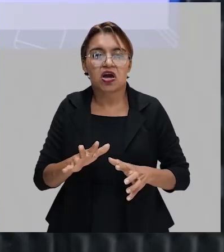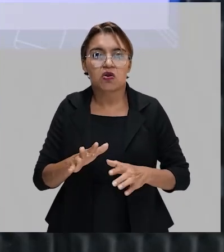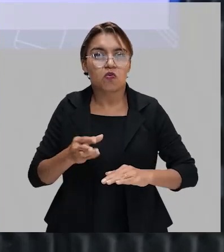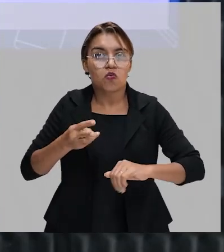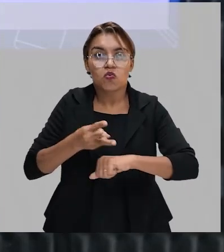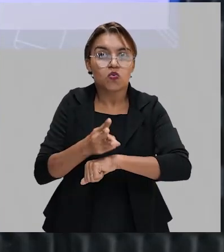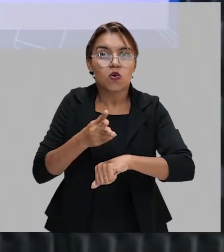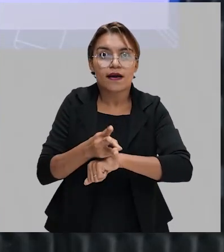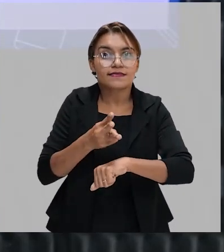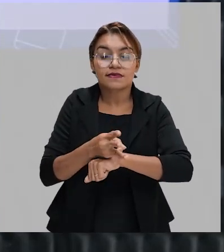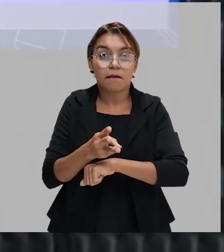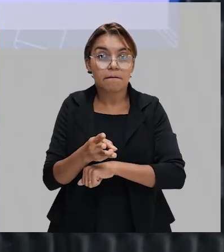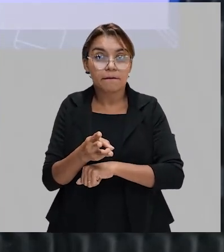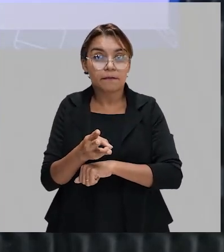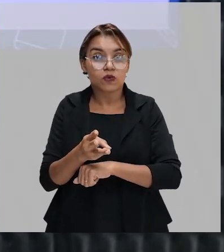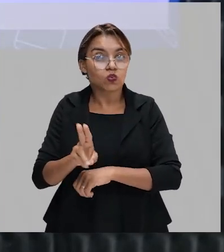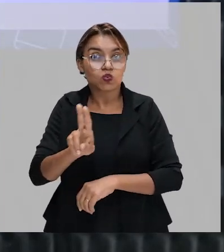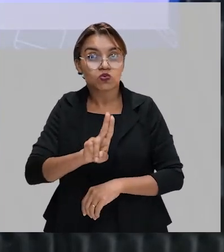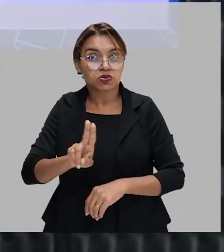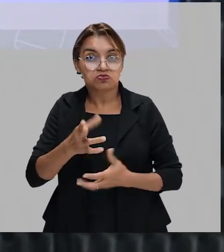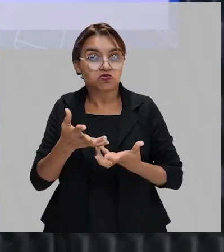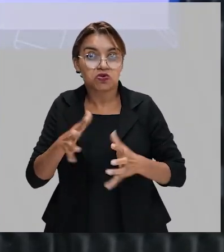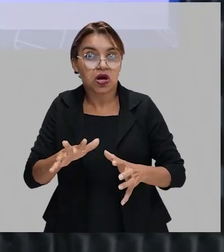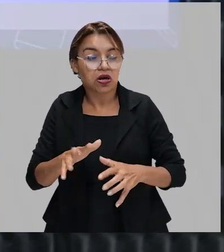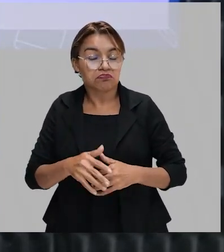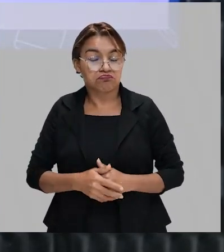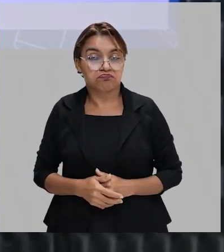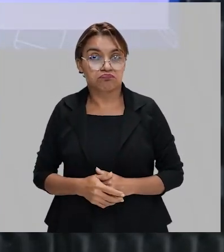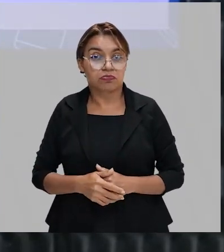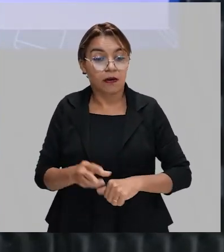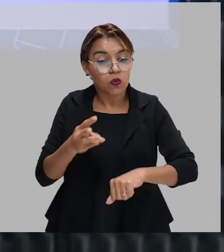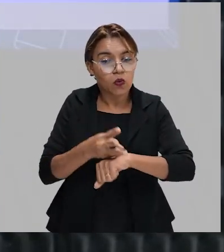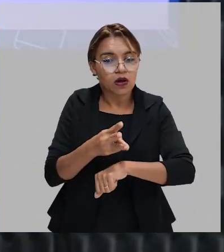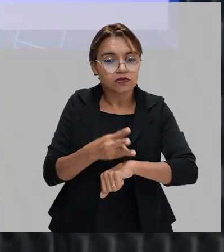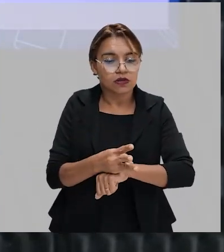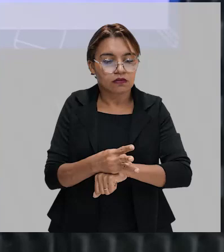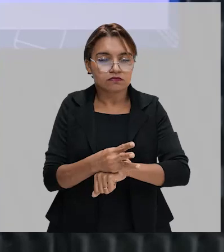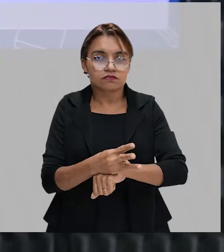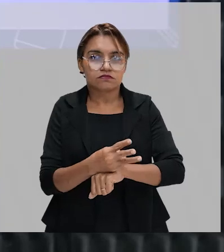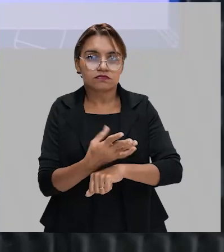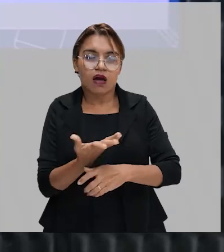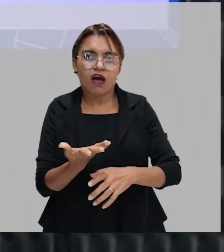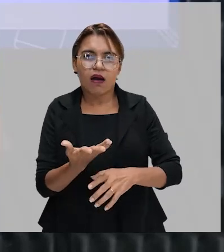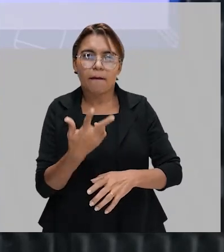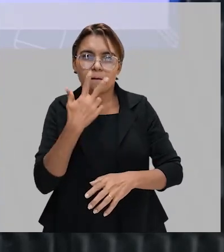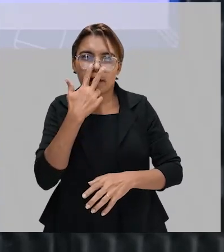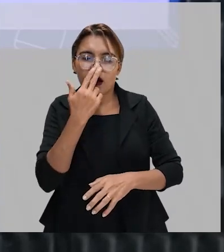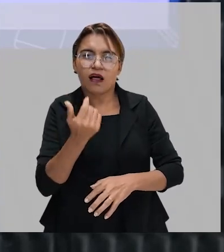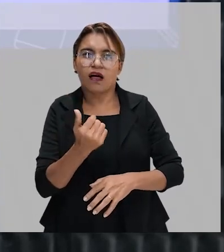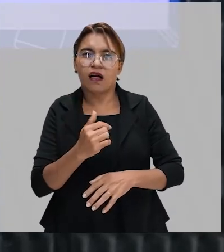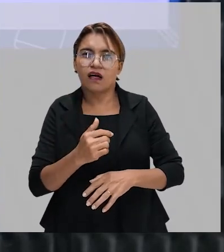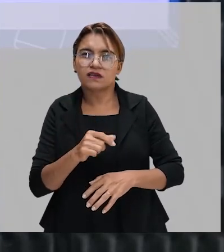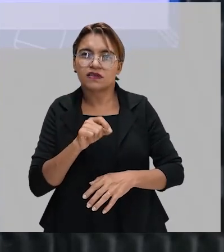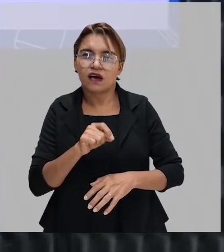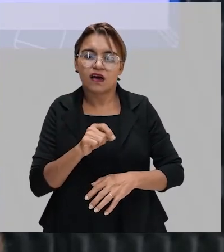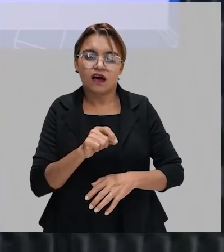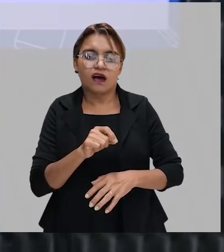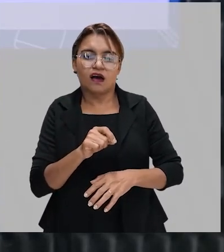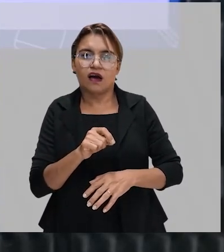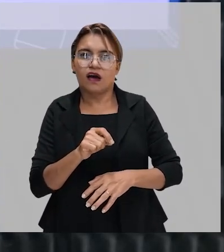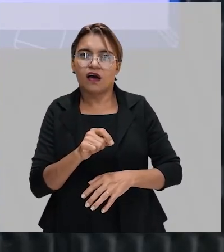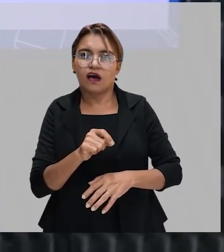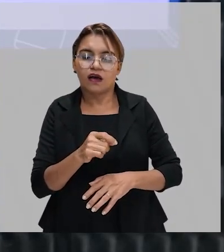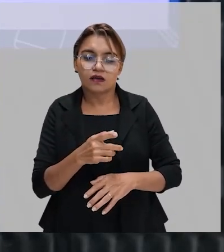WhatsApp, que facilita muito a nossa vida. Também nos distrai muito, também nos prende, também nos faz até perder